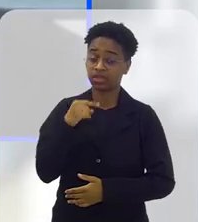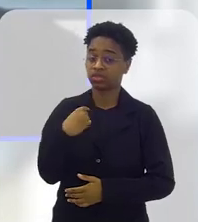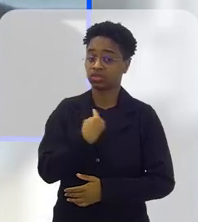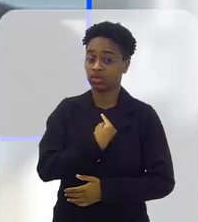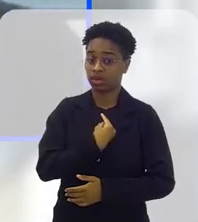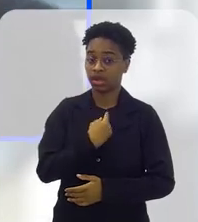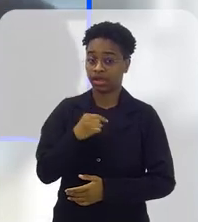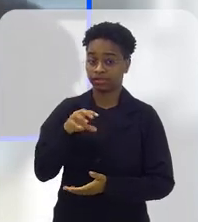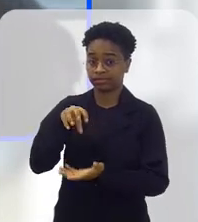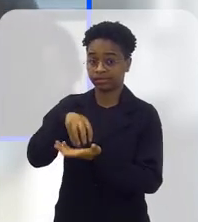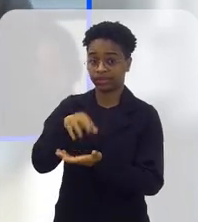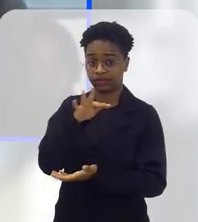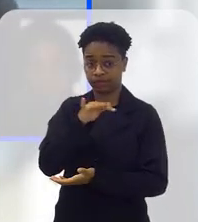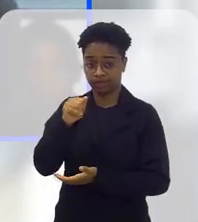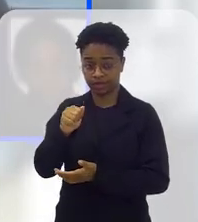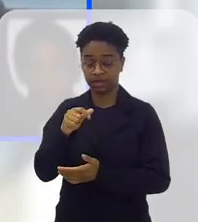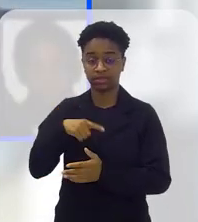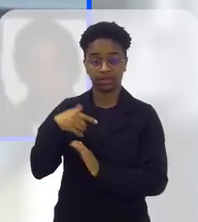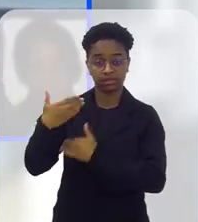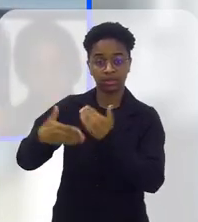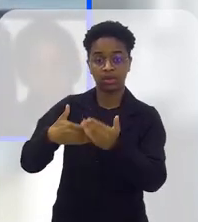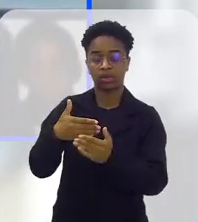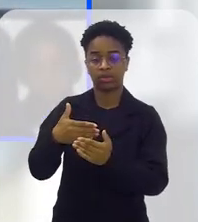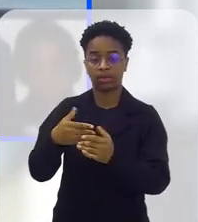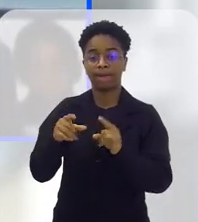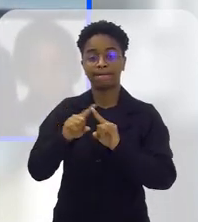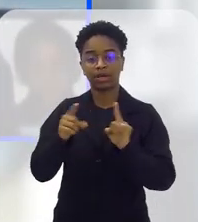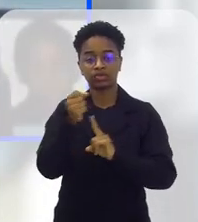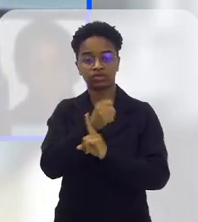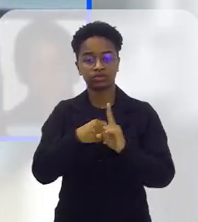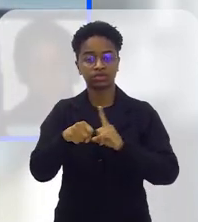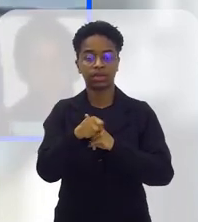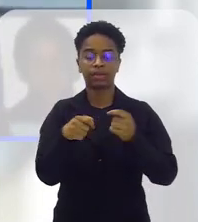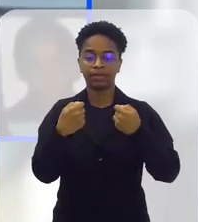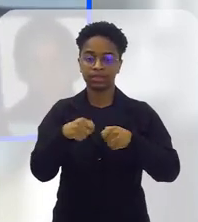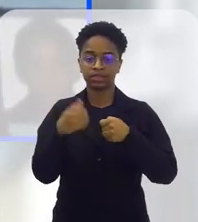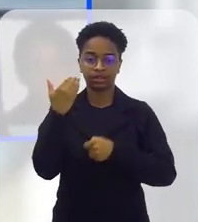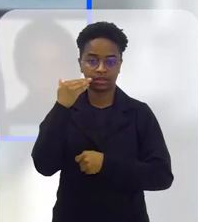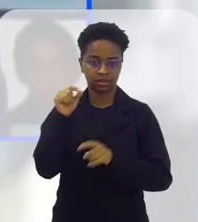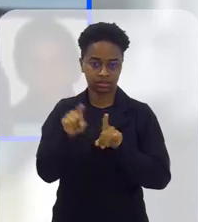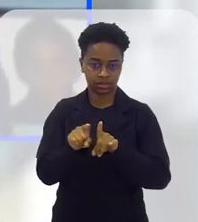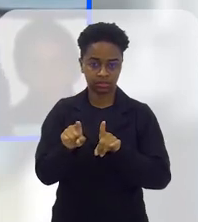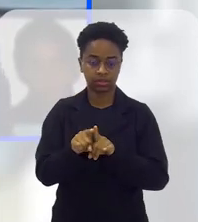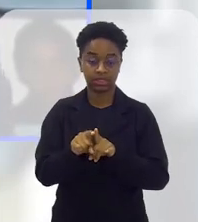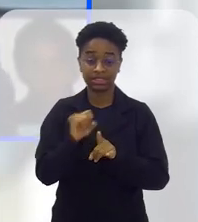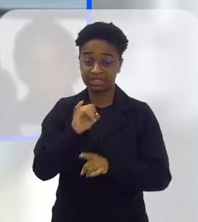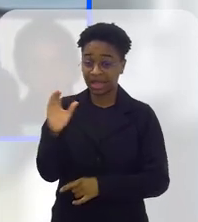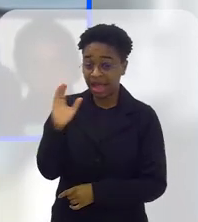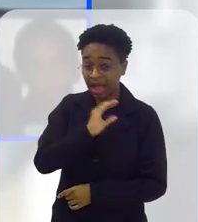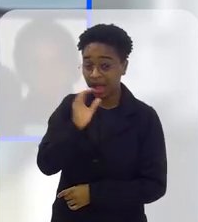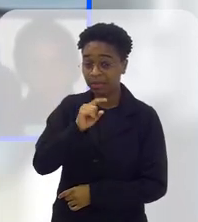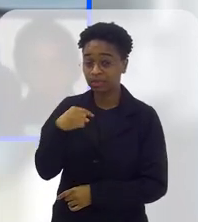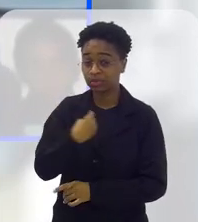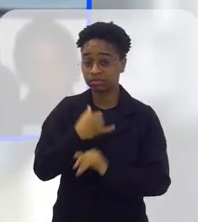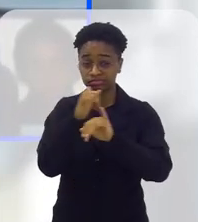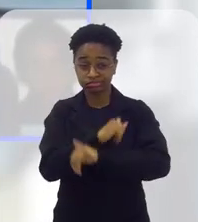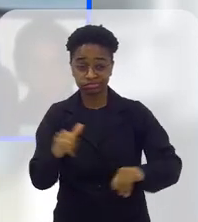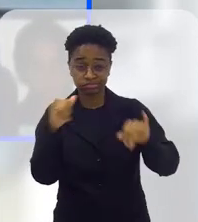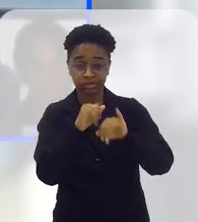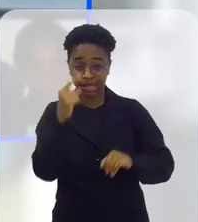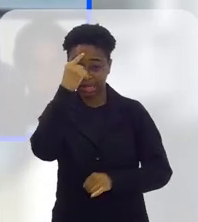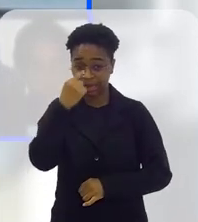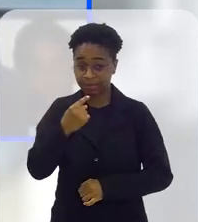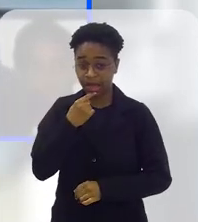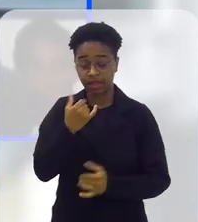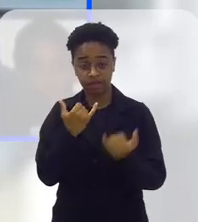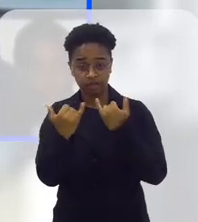Infelizmente, a FIA faz parte desse processo, mas a sociedade no todo precisa entender quanto mais rápida a